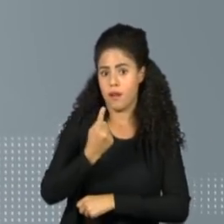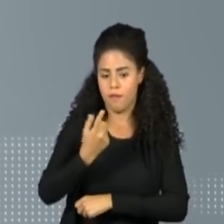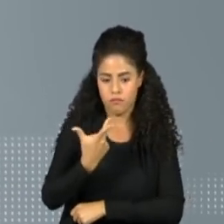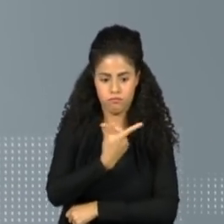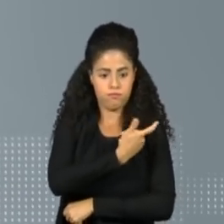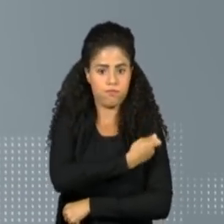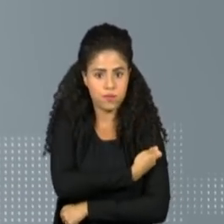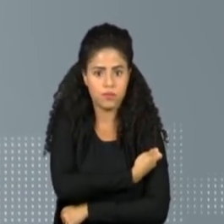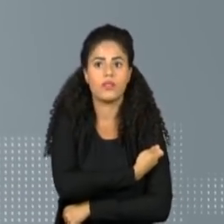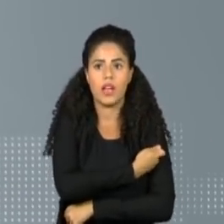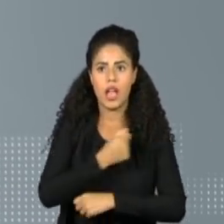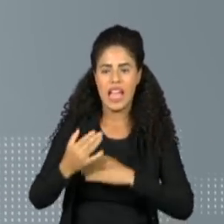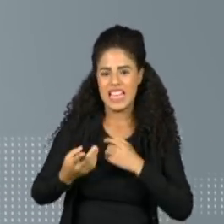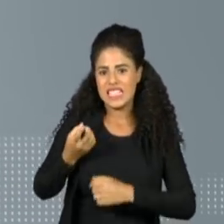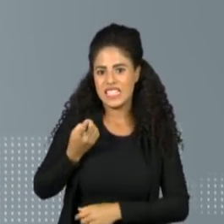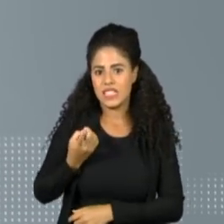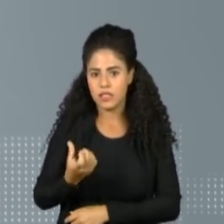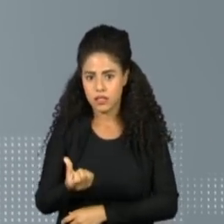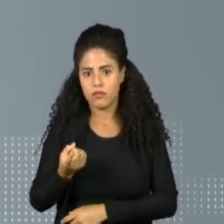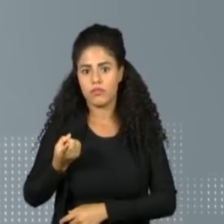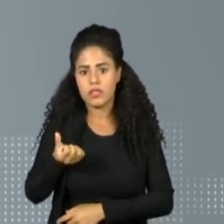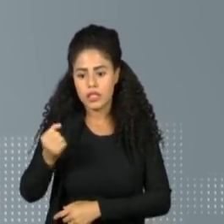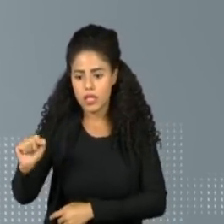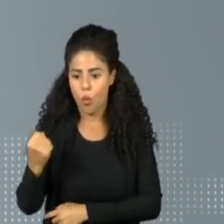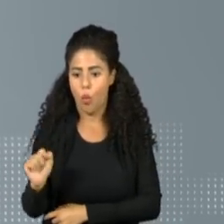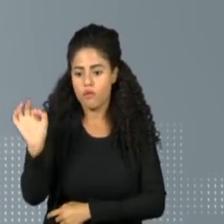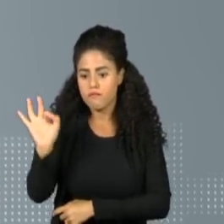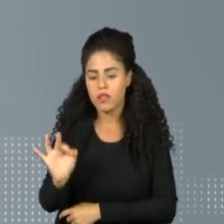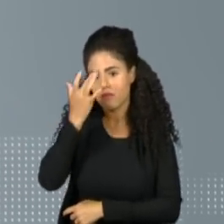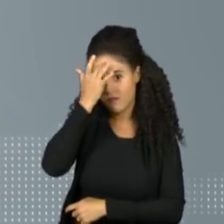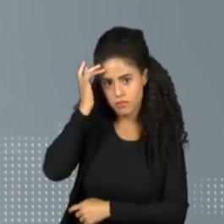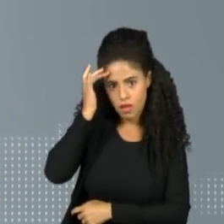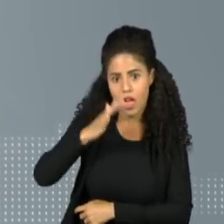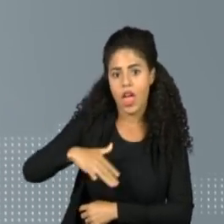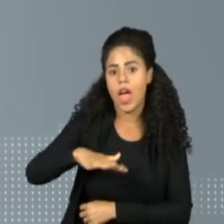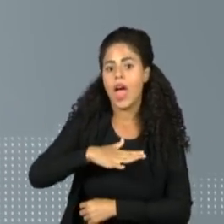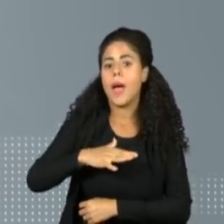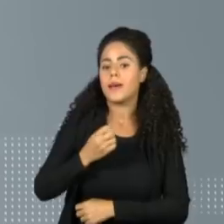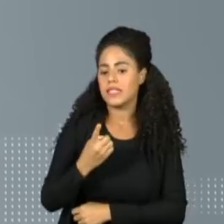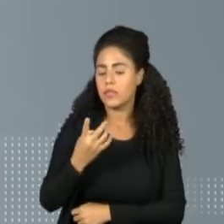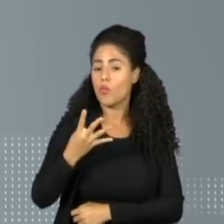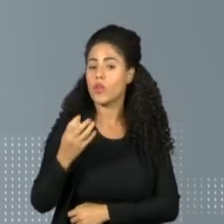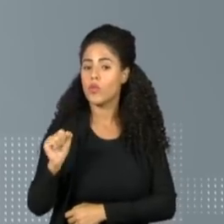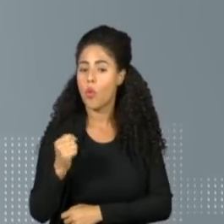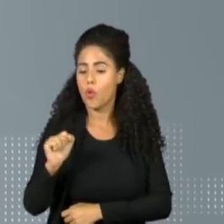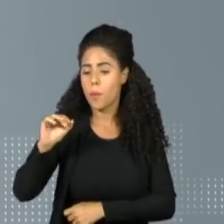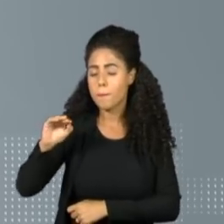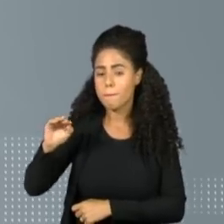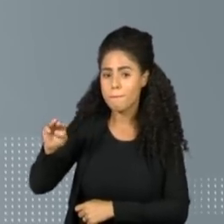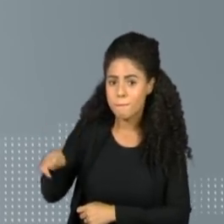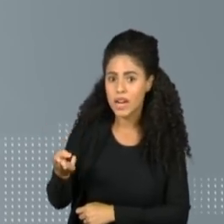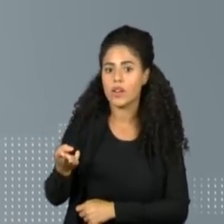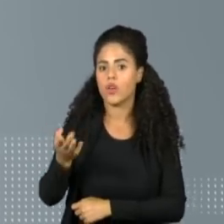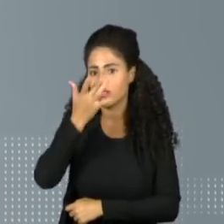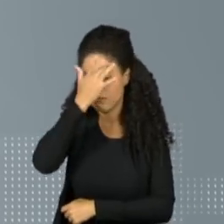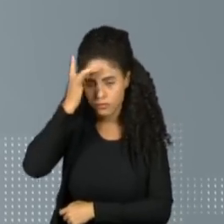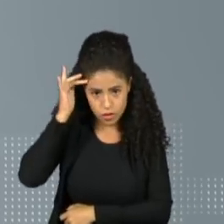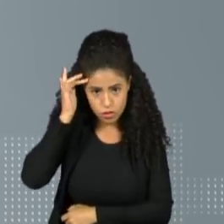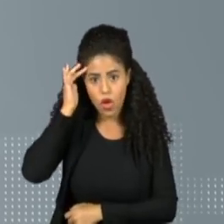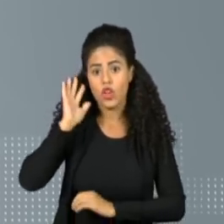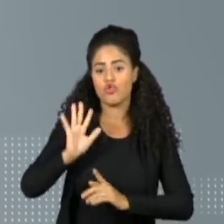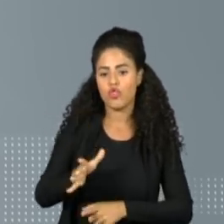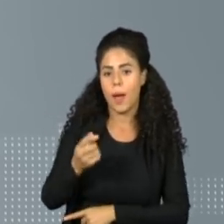vacinação, alcançou 76% da população. Mais de 148 milhões e 500 mil pessoas